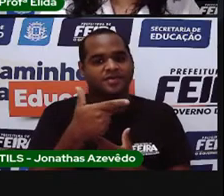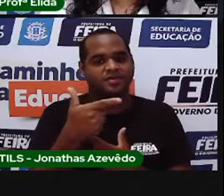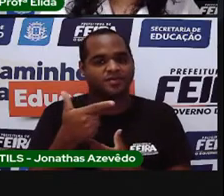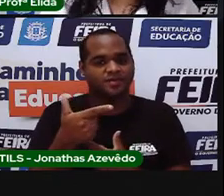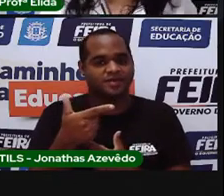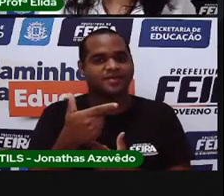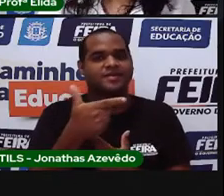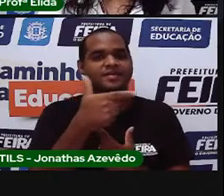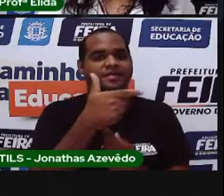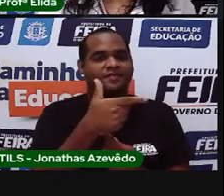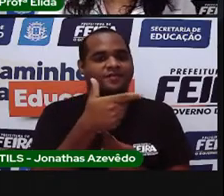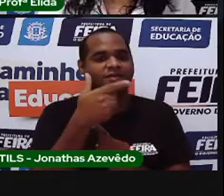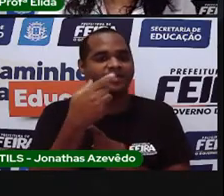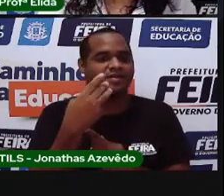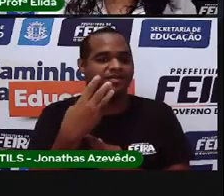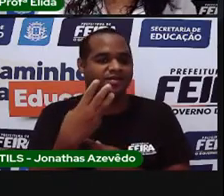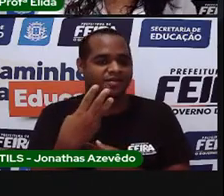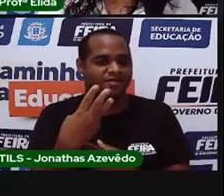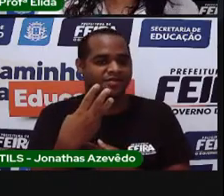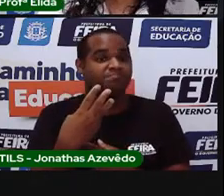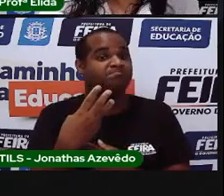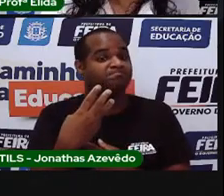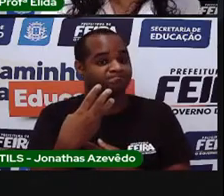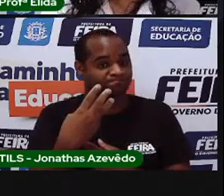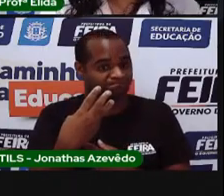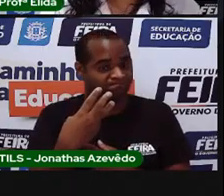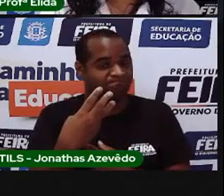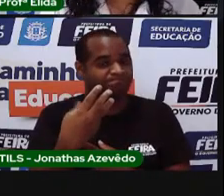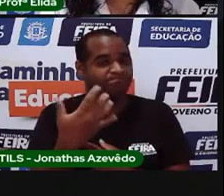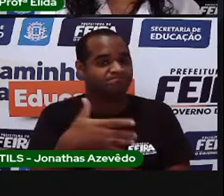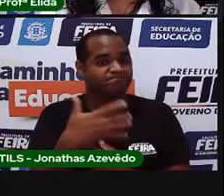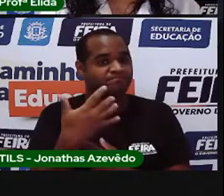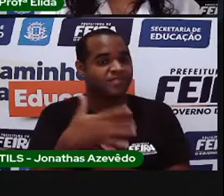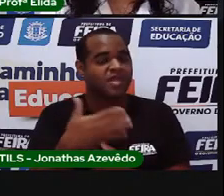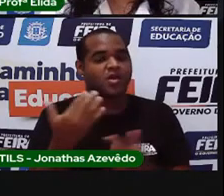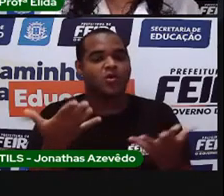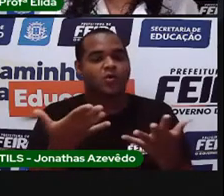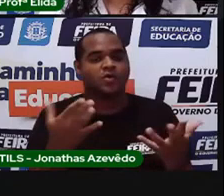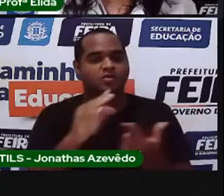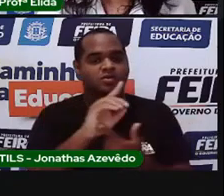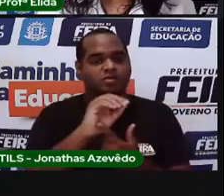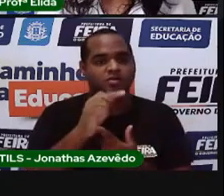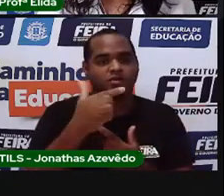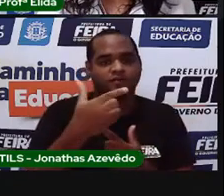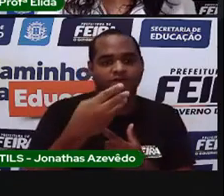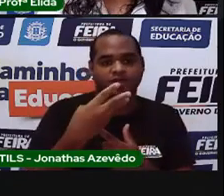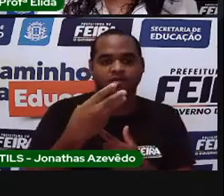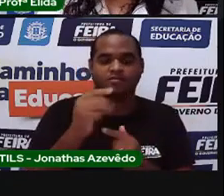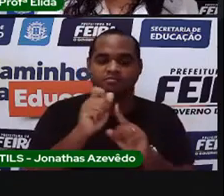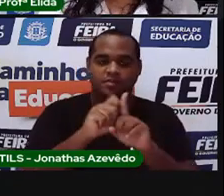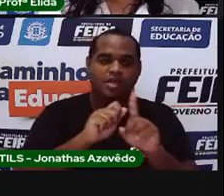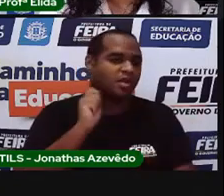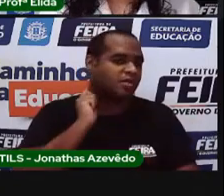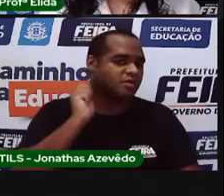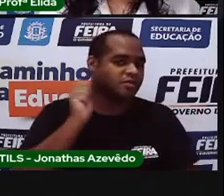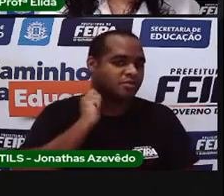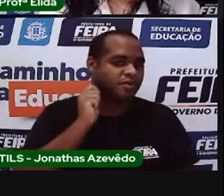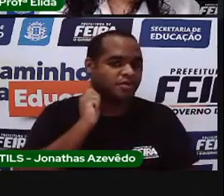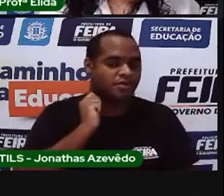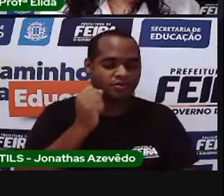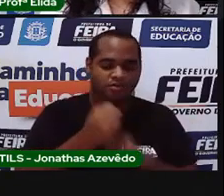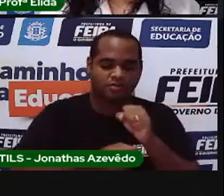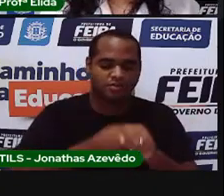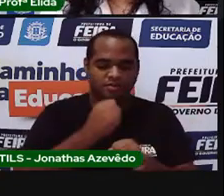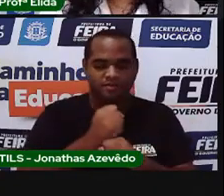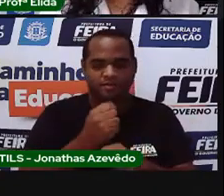vinte e dois, vinte e três. Hoje é o dia vinte e três de abril de dois mil